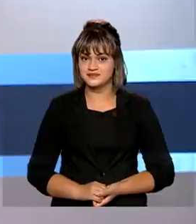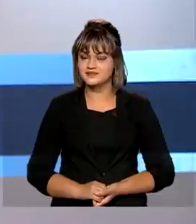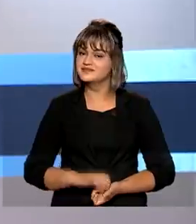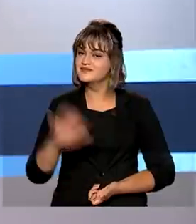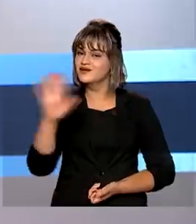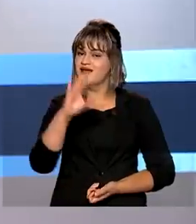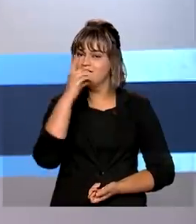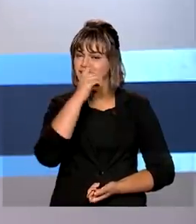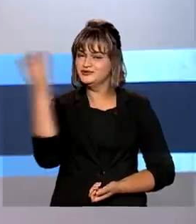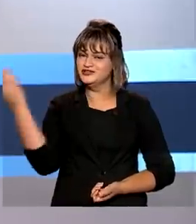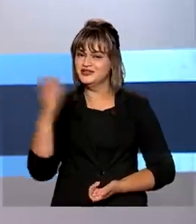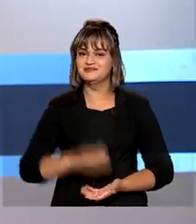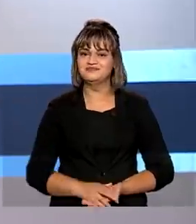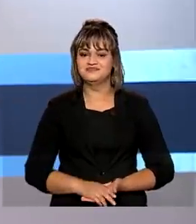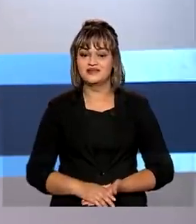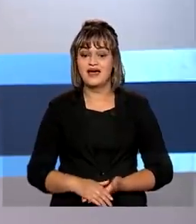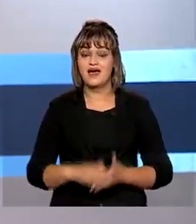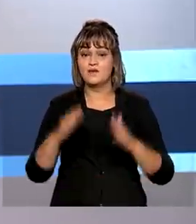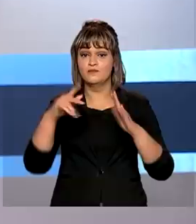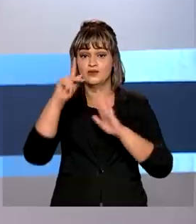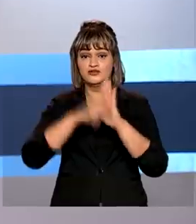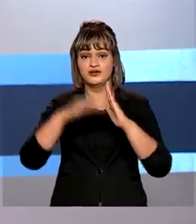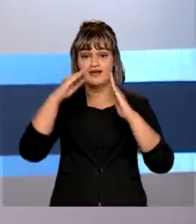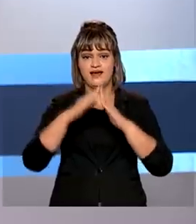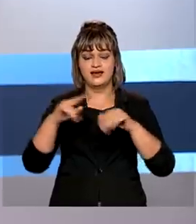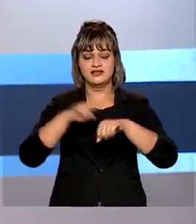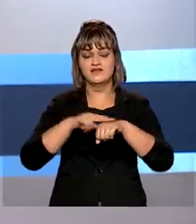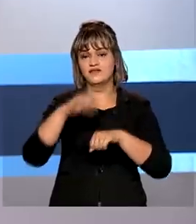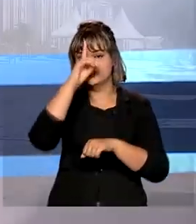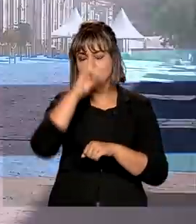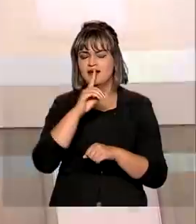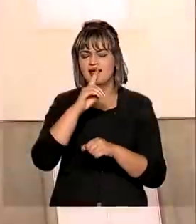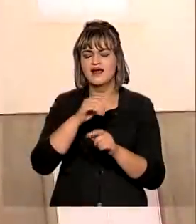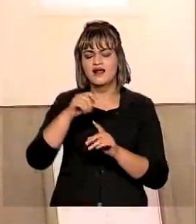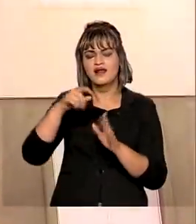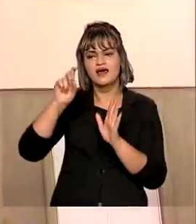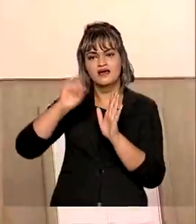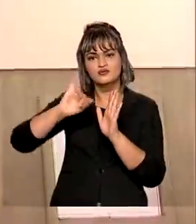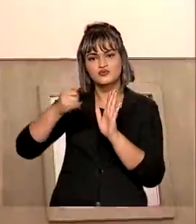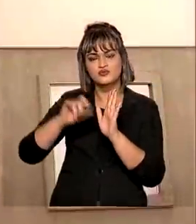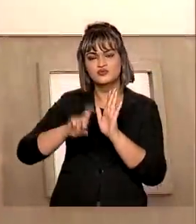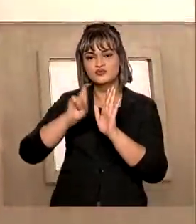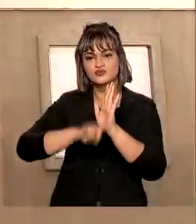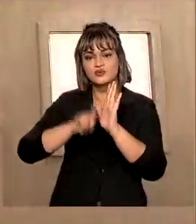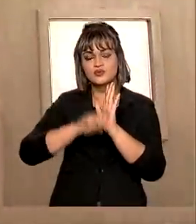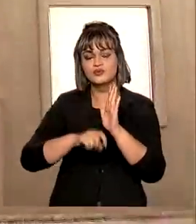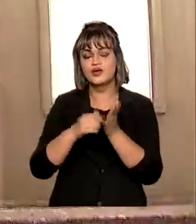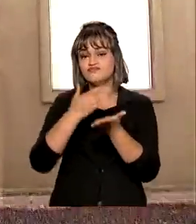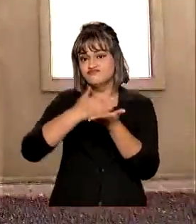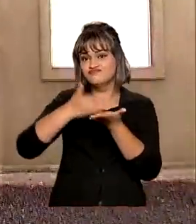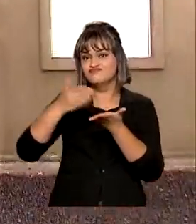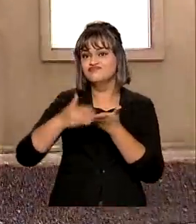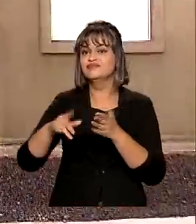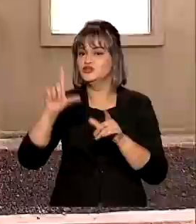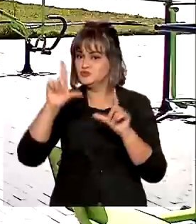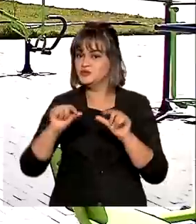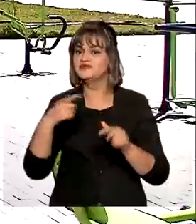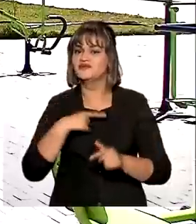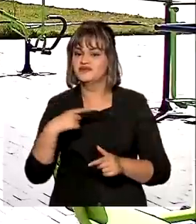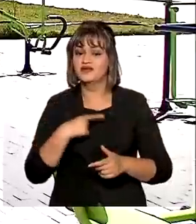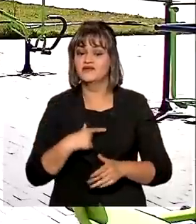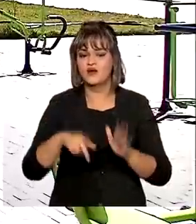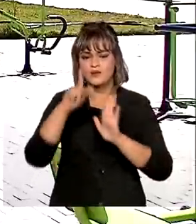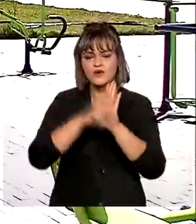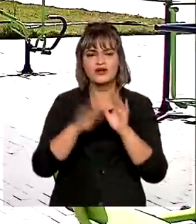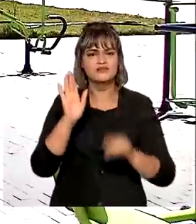Olá, bom dia. Casa Verde Amarela tem redução na taxa de juros para financiar imóveis. O programa